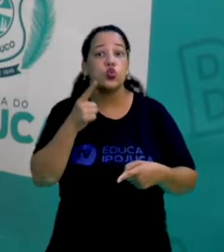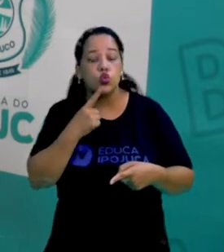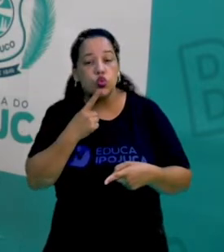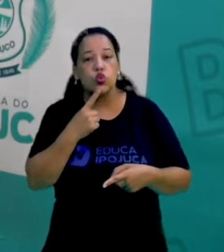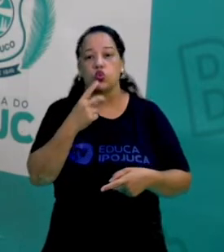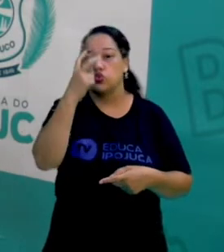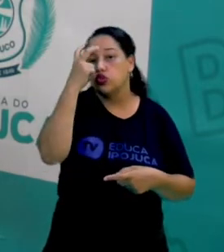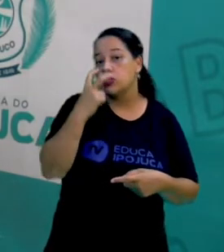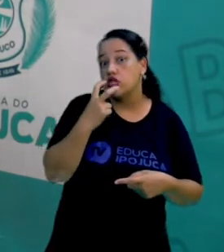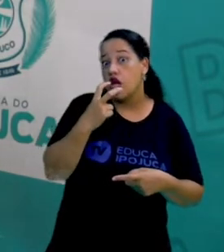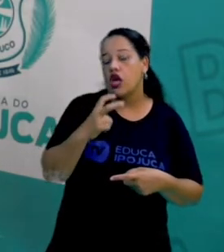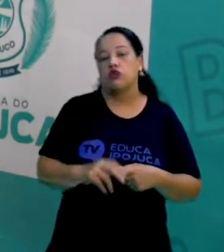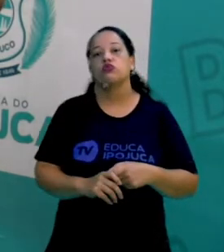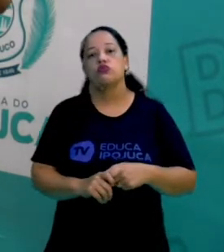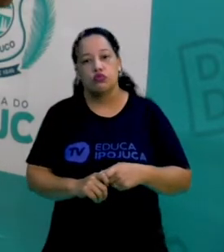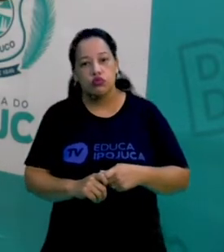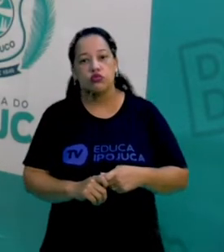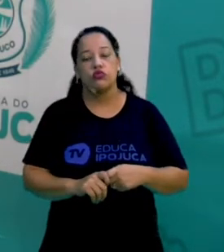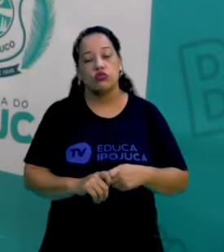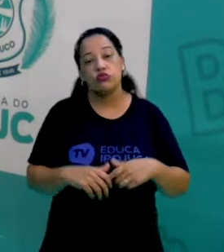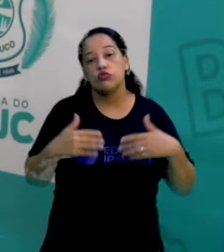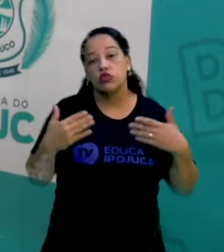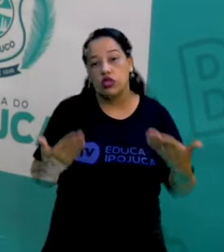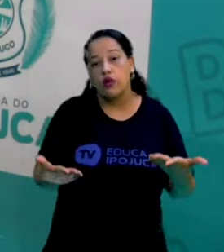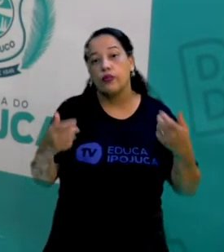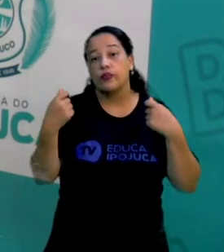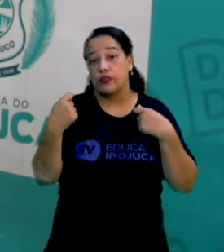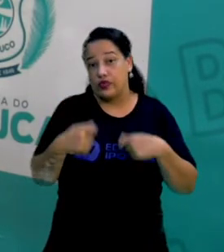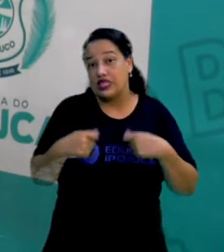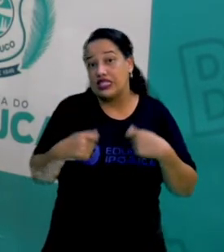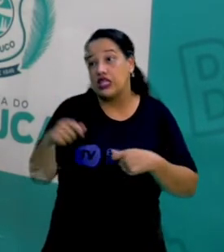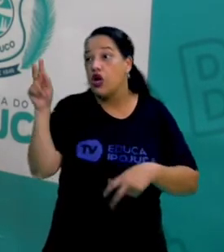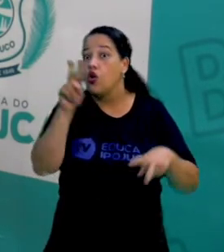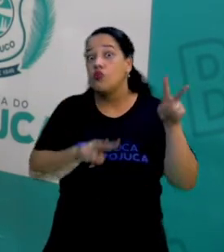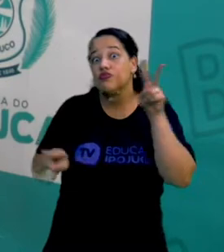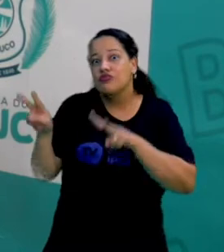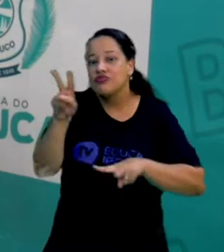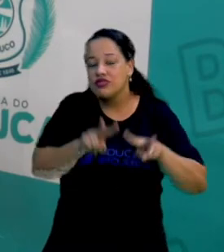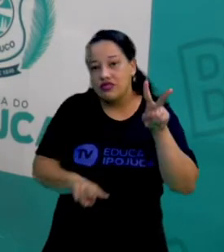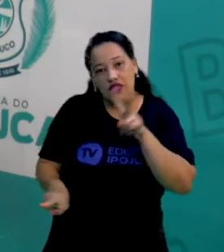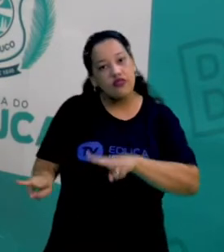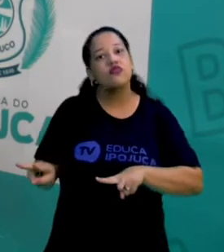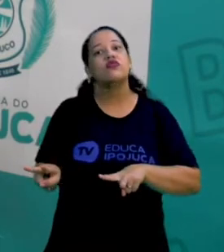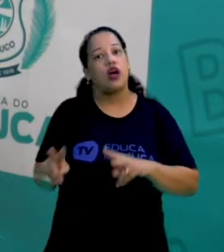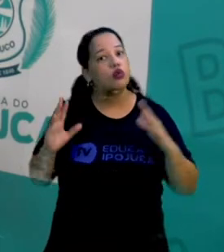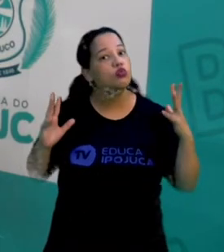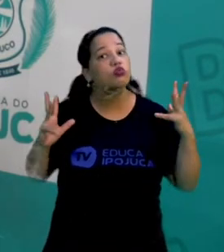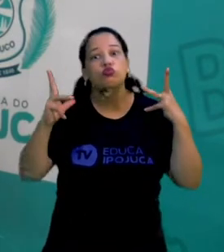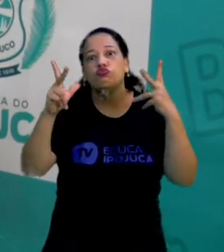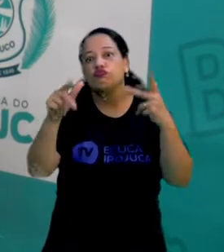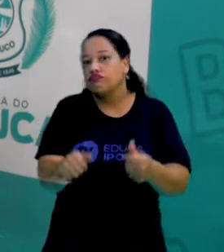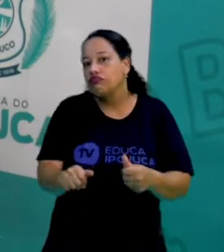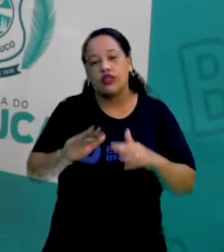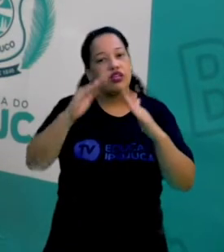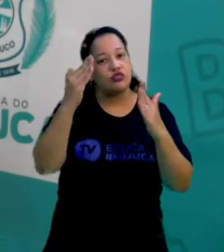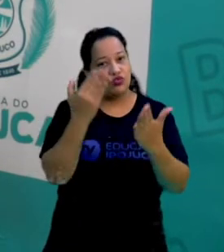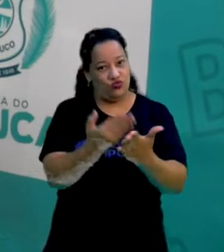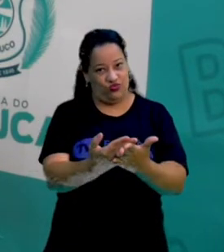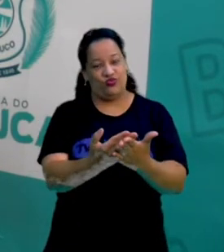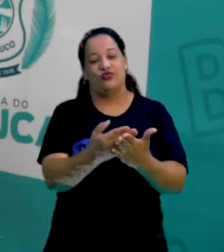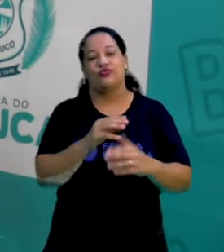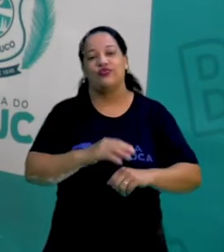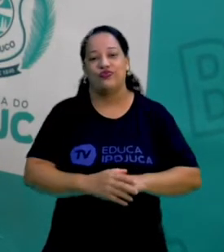cegos, né? Então, a gente tem que observar tudo isso dentro das nossas escolas.